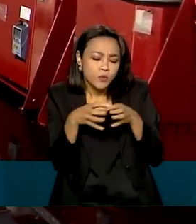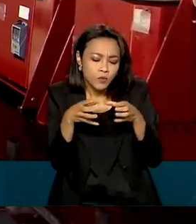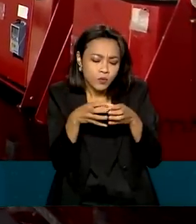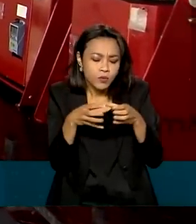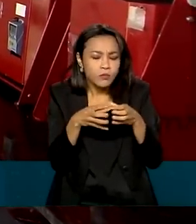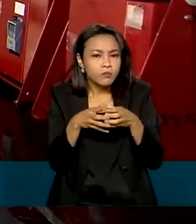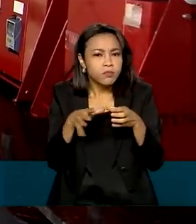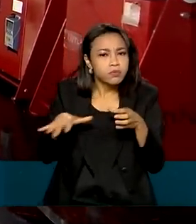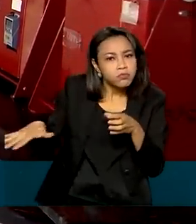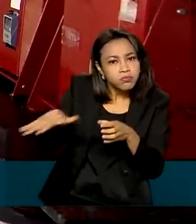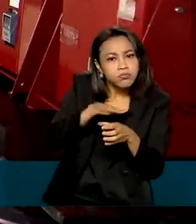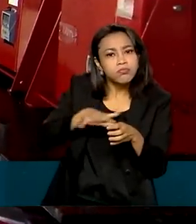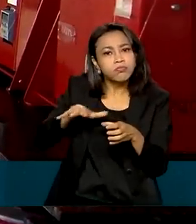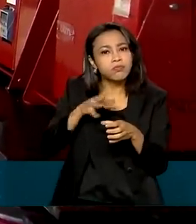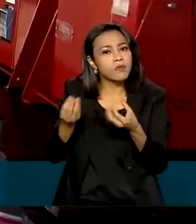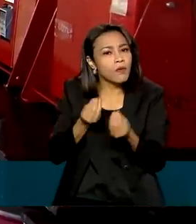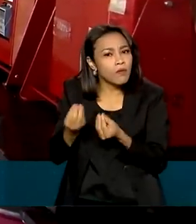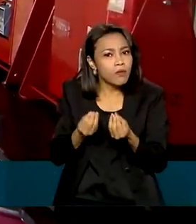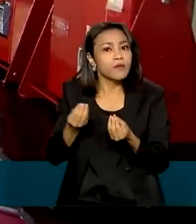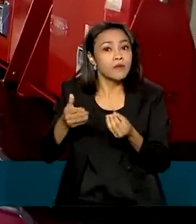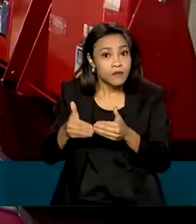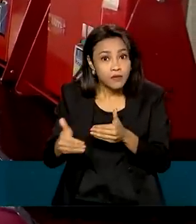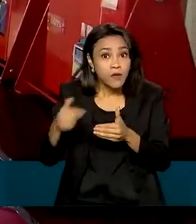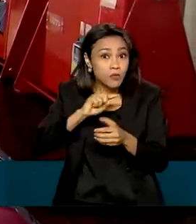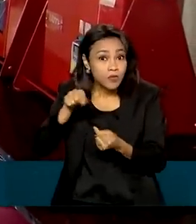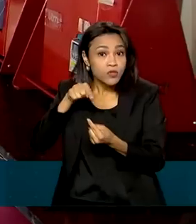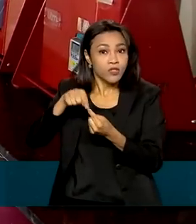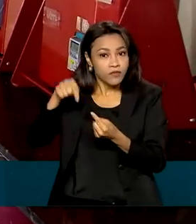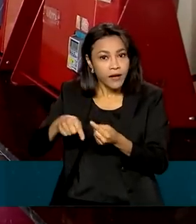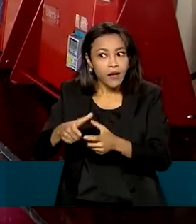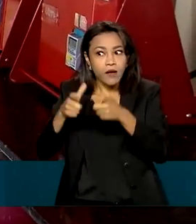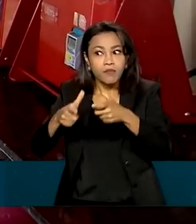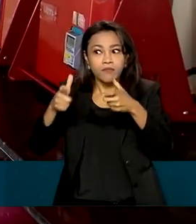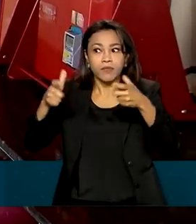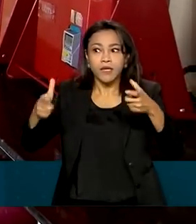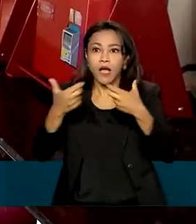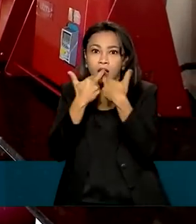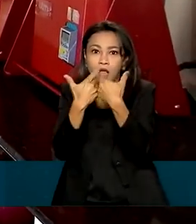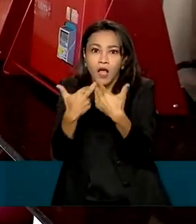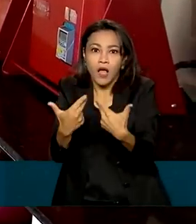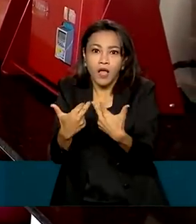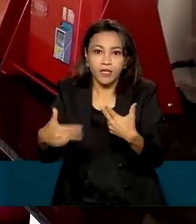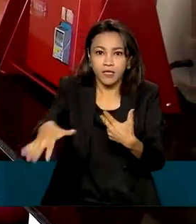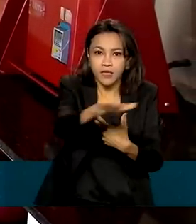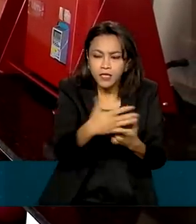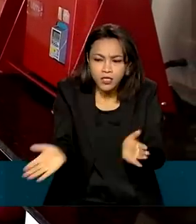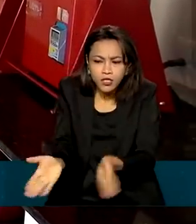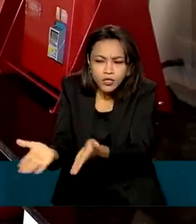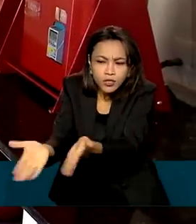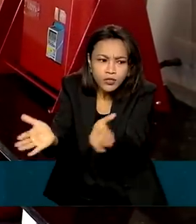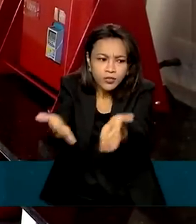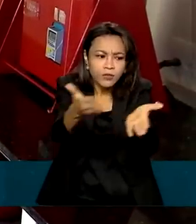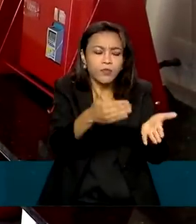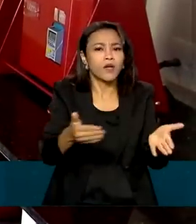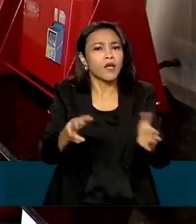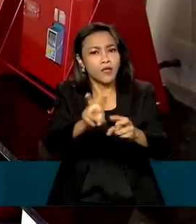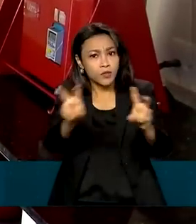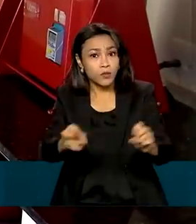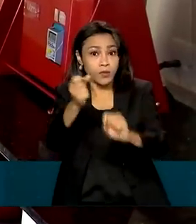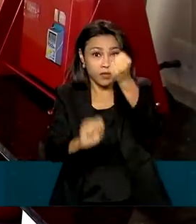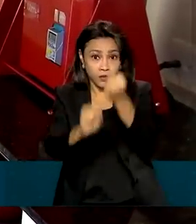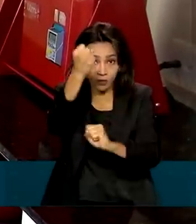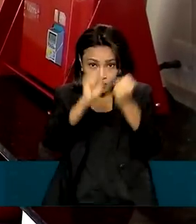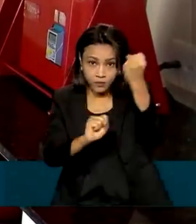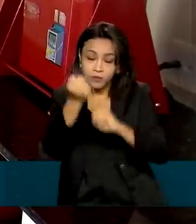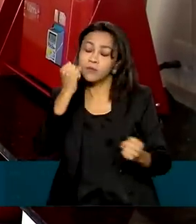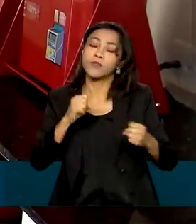Lavoura Cacaueira. Na prática, a ação vai ampliar o suporte de inovação e estímulos às atividades relacionadas à indústria do